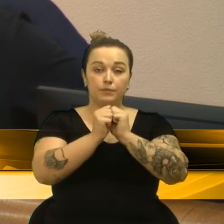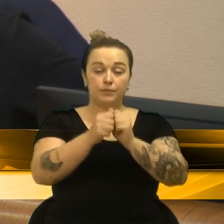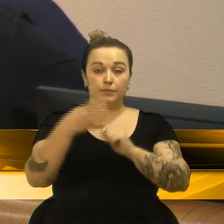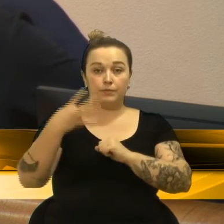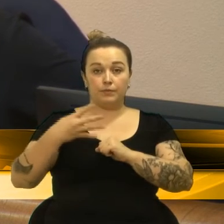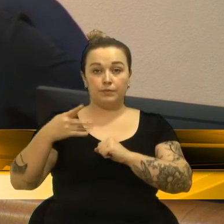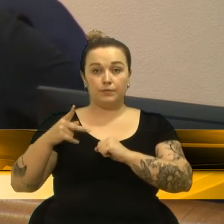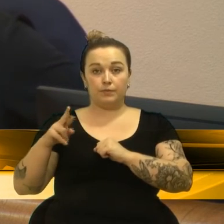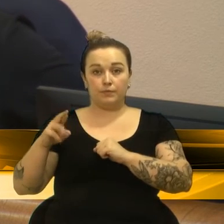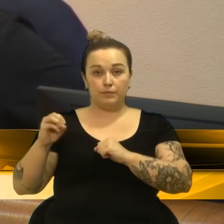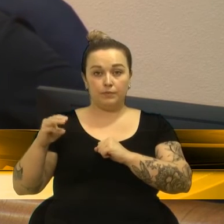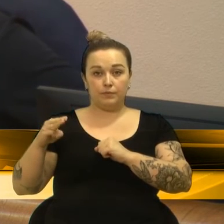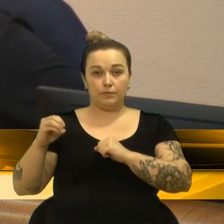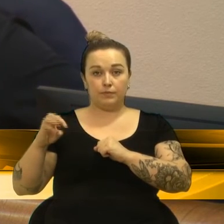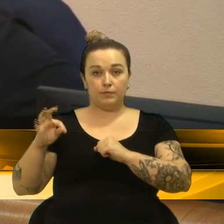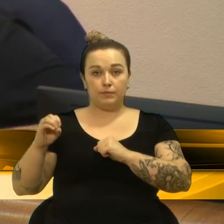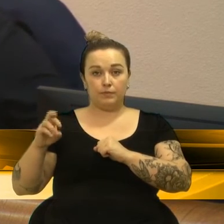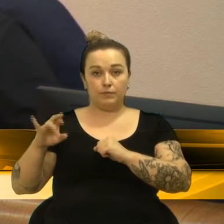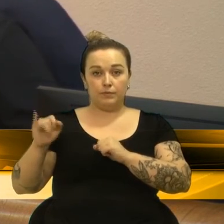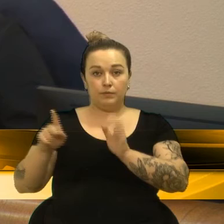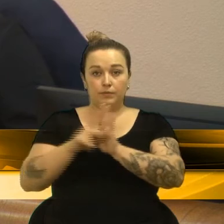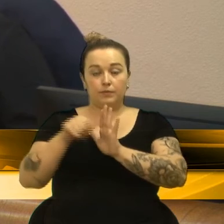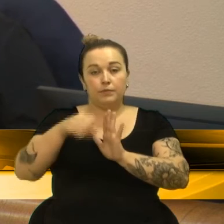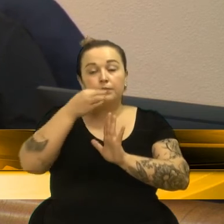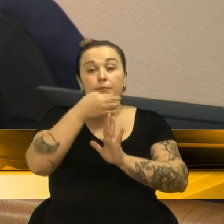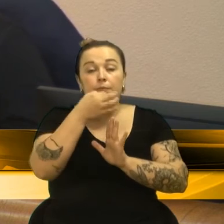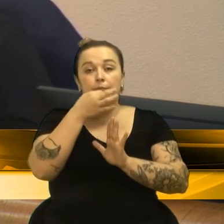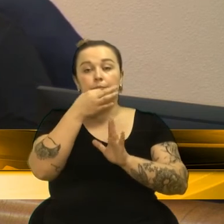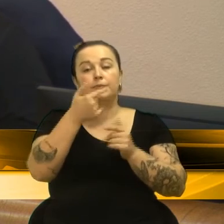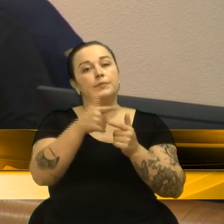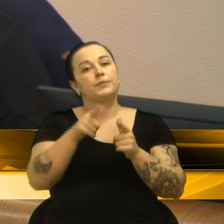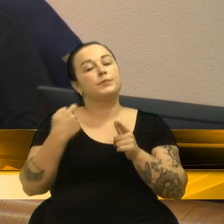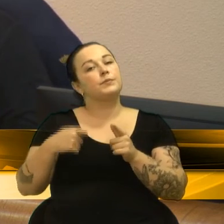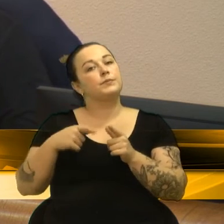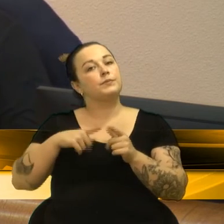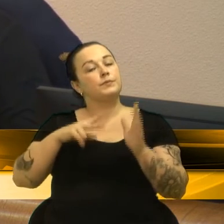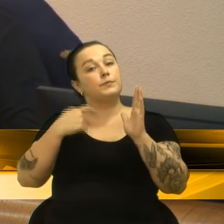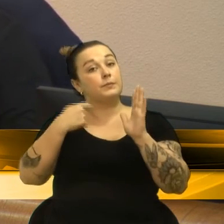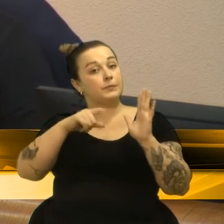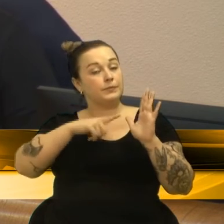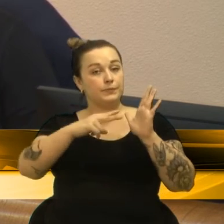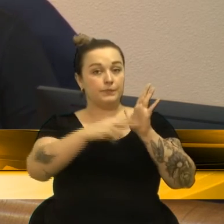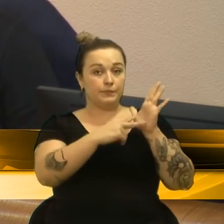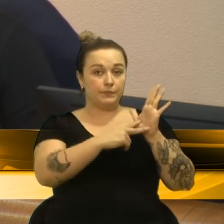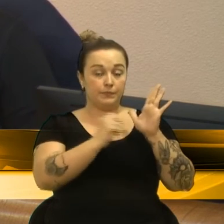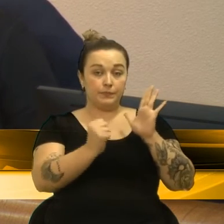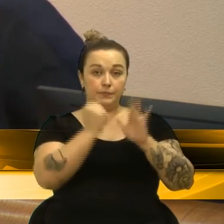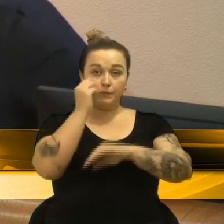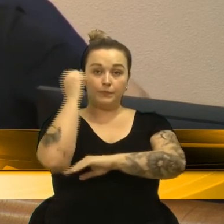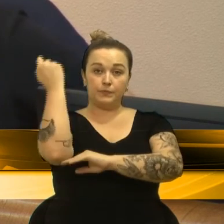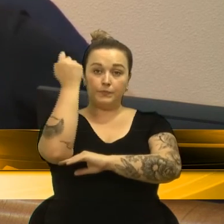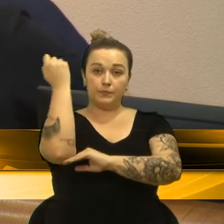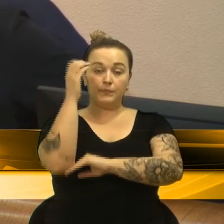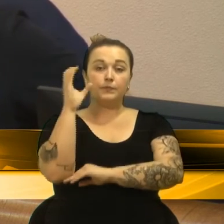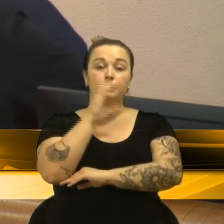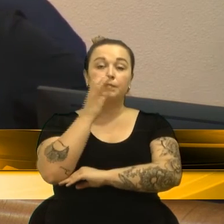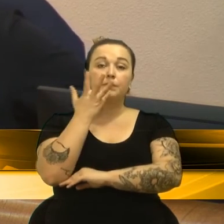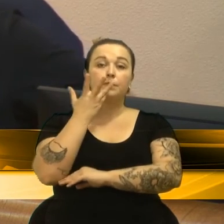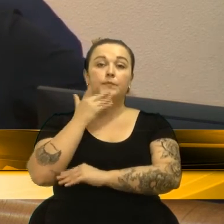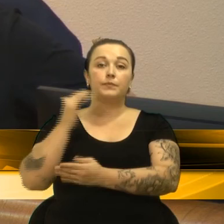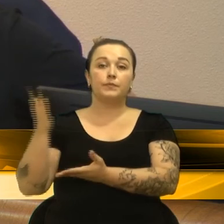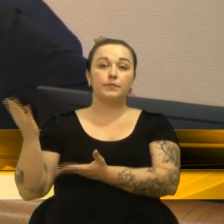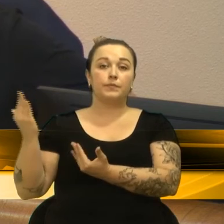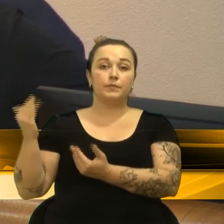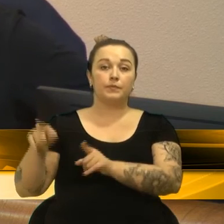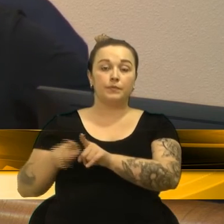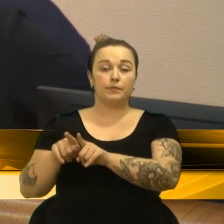Promotoria de Justiça Especializada de Caxias do Sul, no sentido da necessidade de atenção especial ao atendimento de urgência e emergência a crianças e adolescentes,